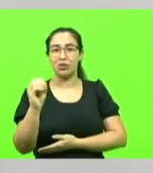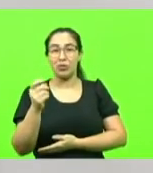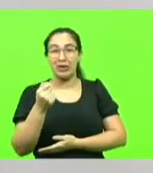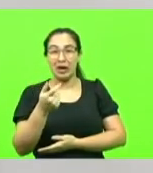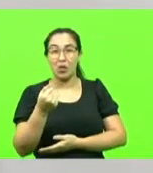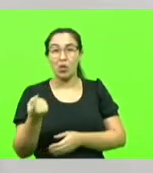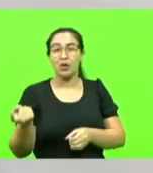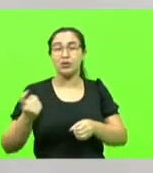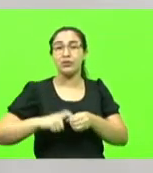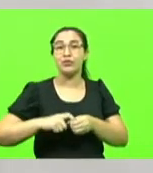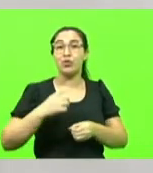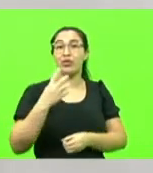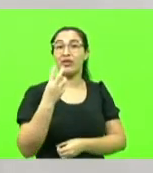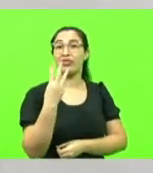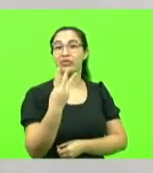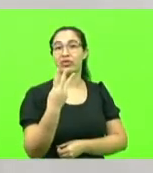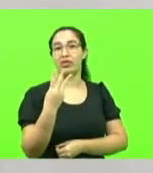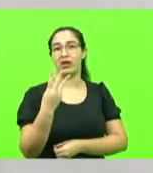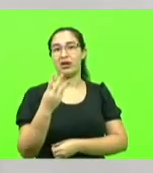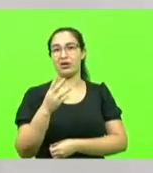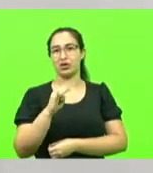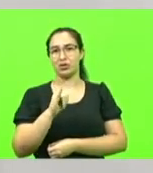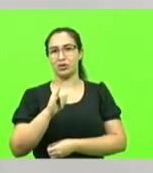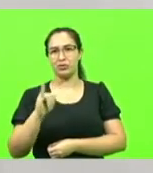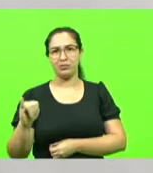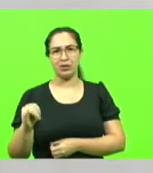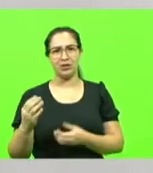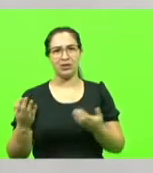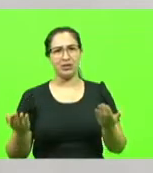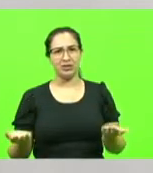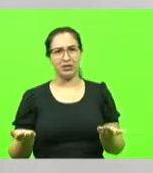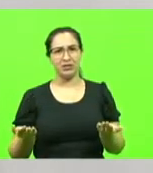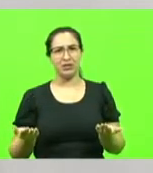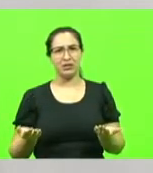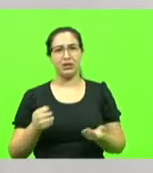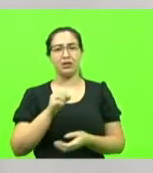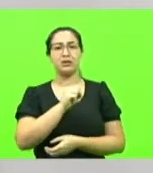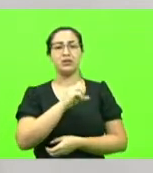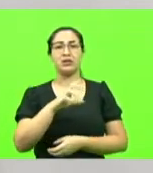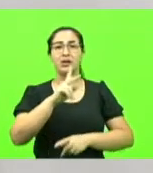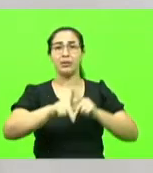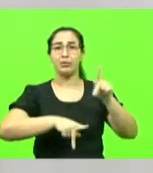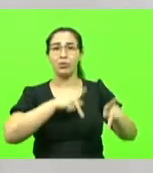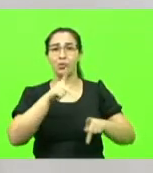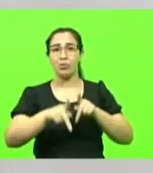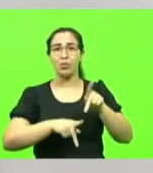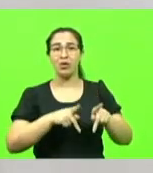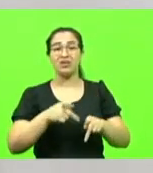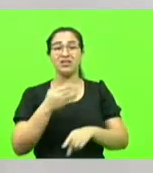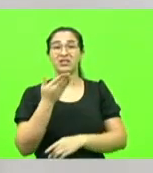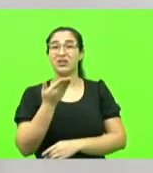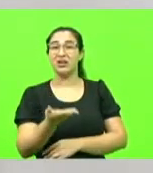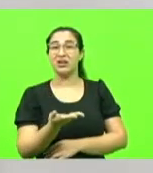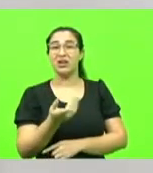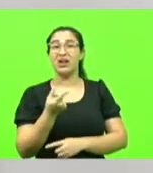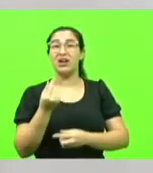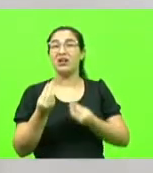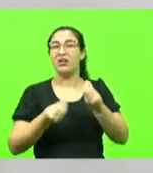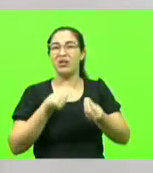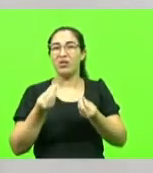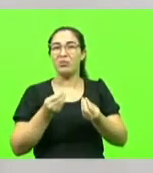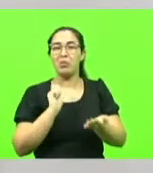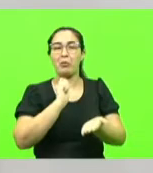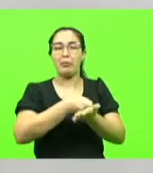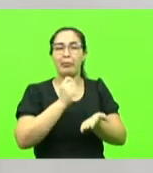3 bilhões de reais para Santa Catarina. O catarinense é um fiador de um governo